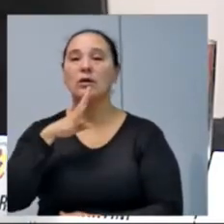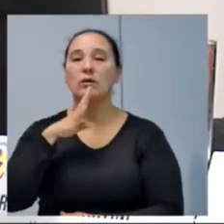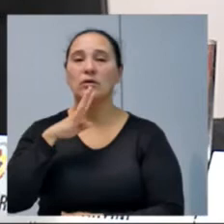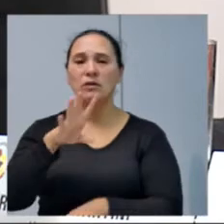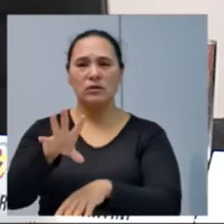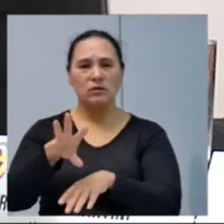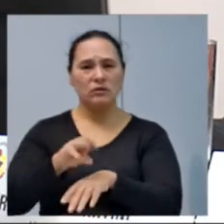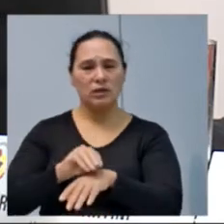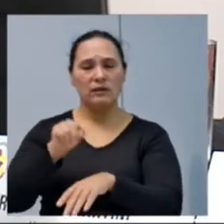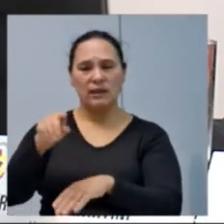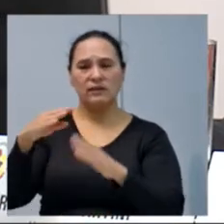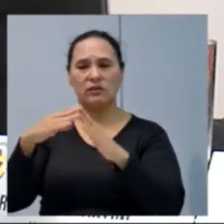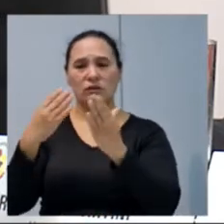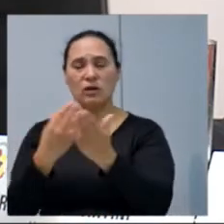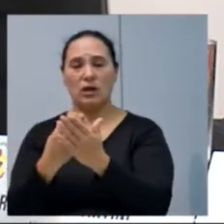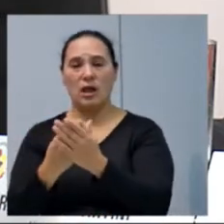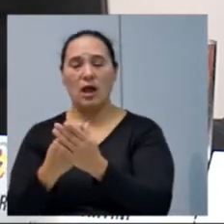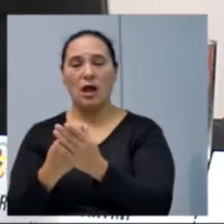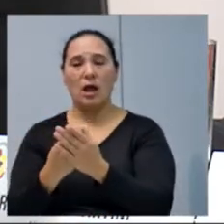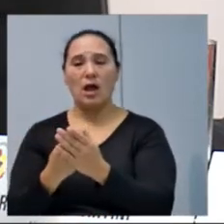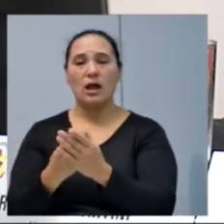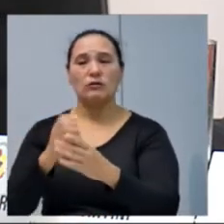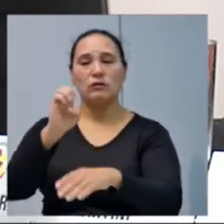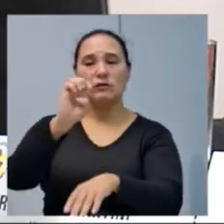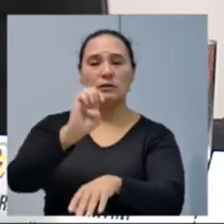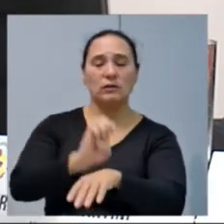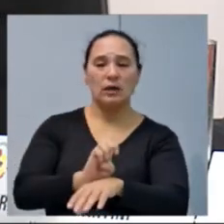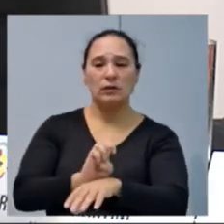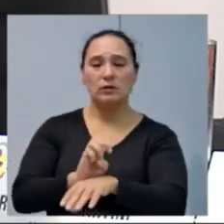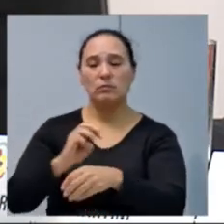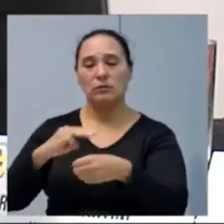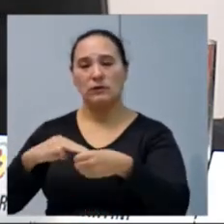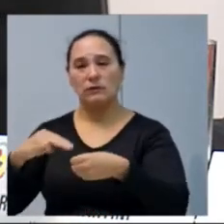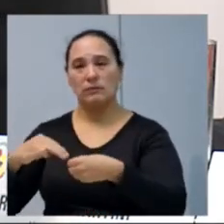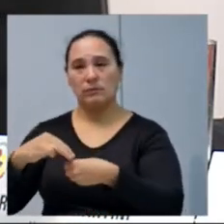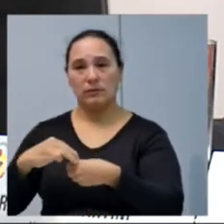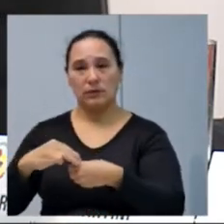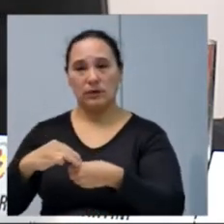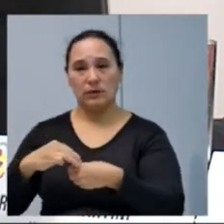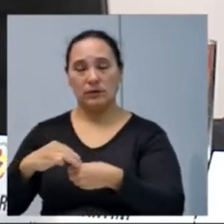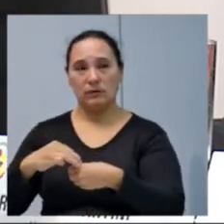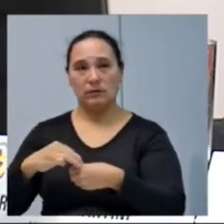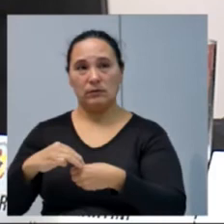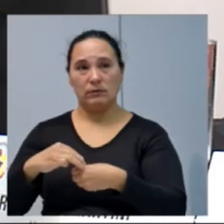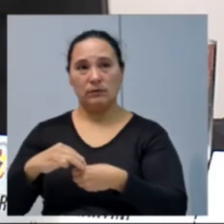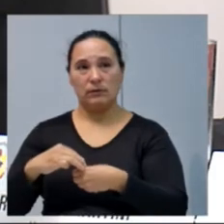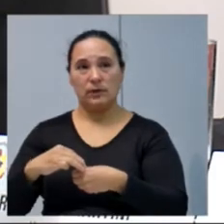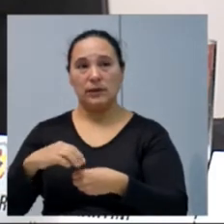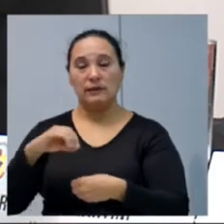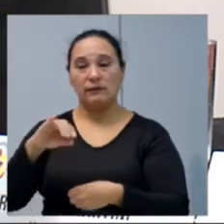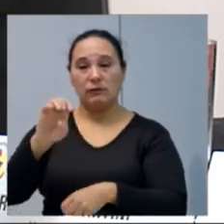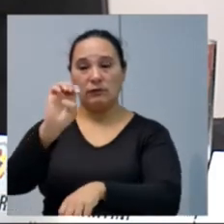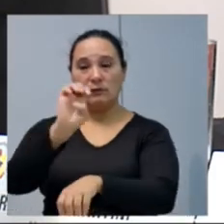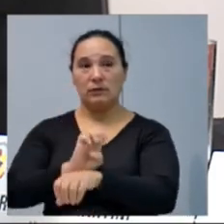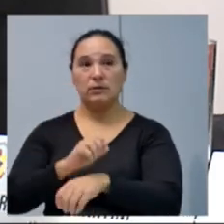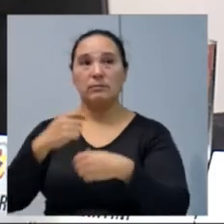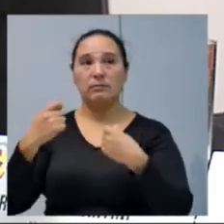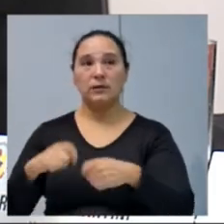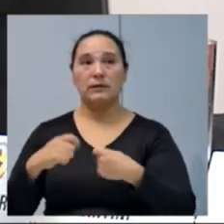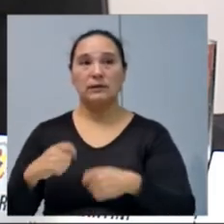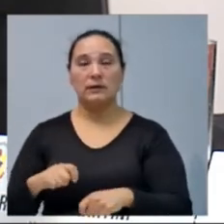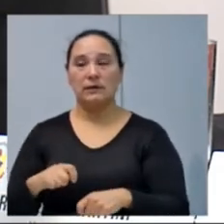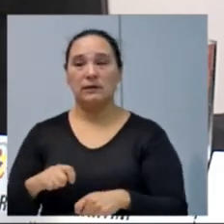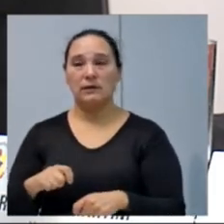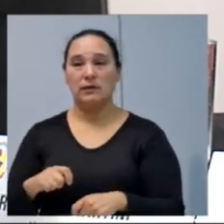essa escola é da rede municipal ainda está no... é estadual. Porque, se for estadual, precisa ser